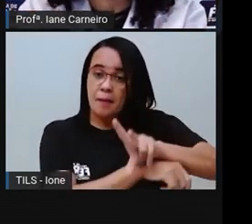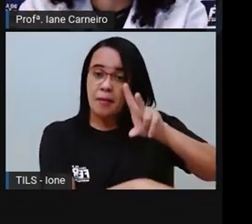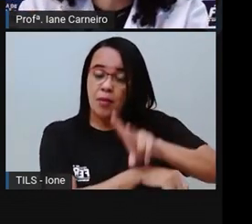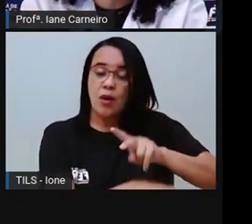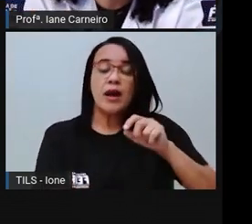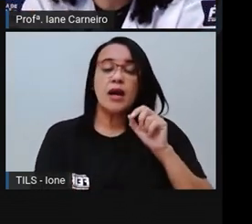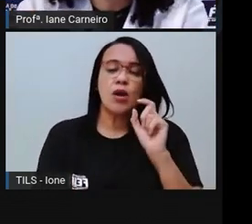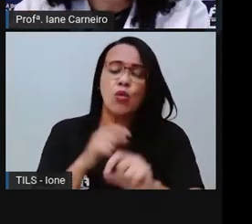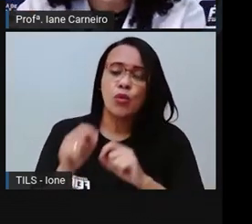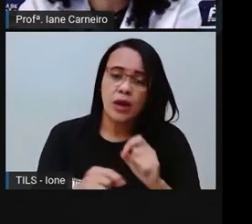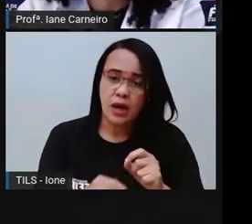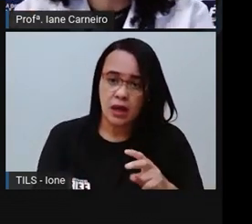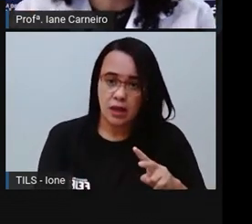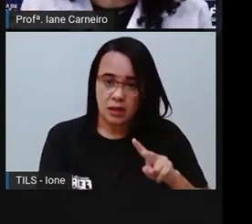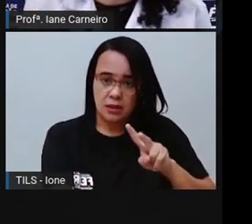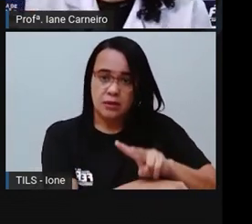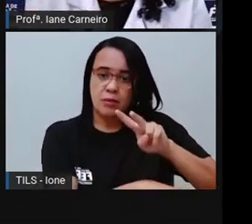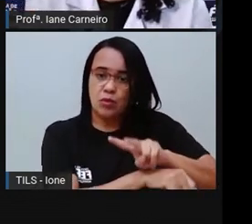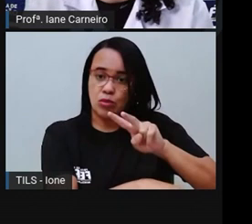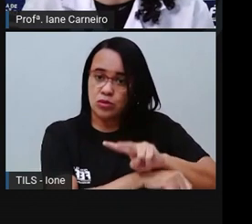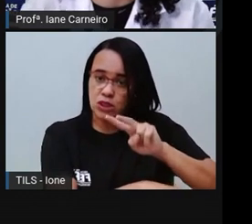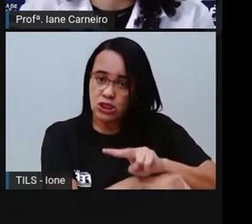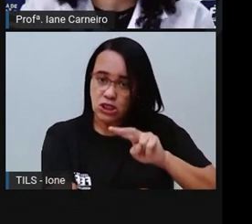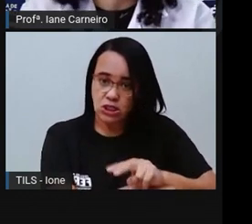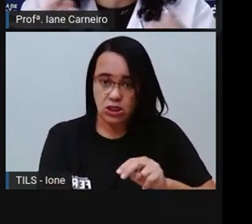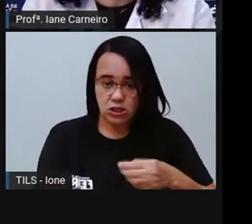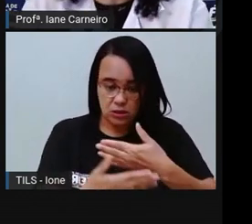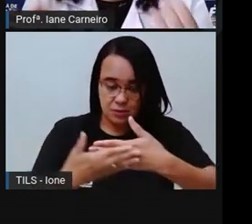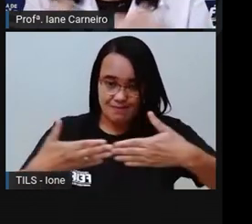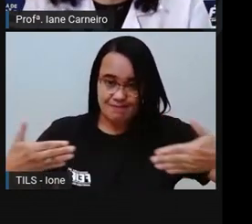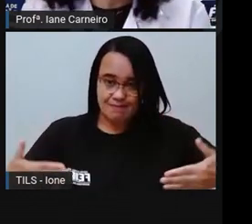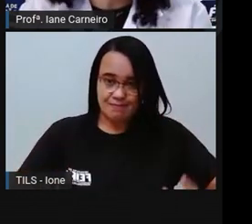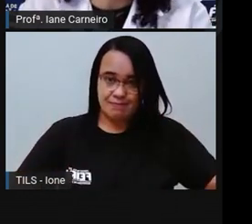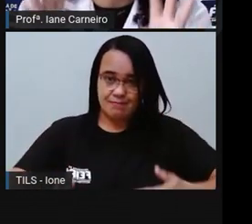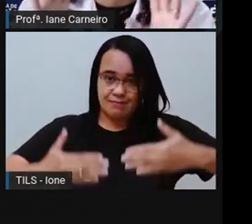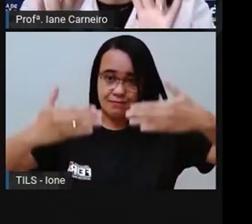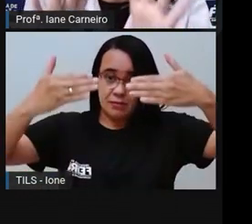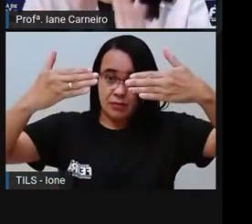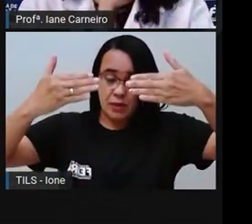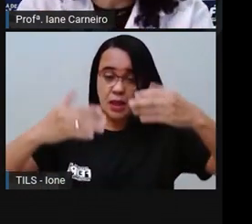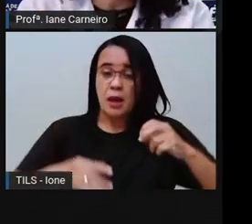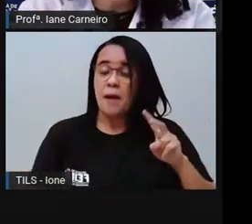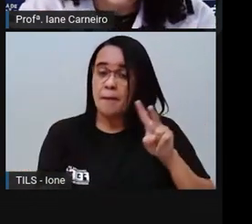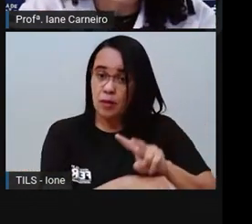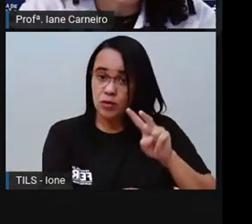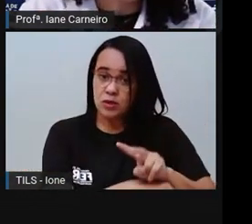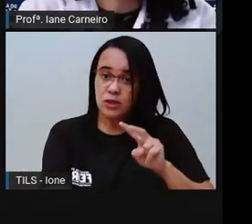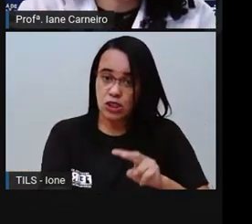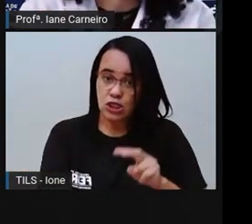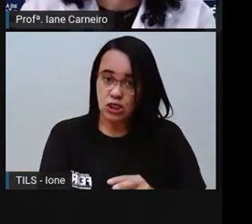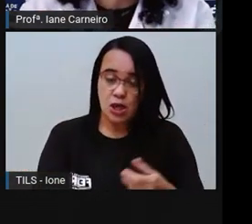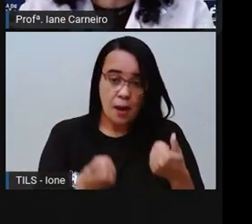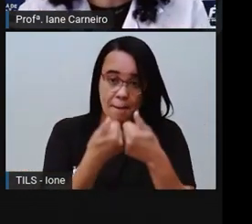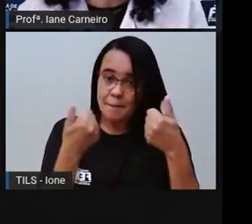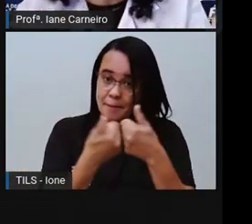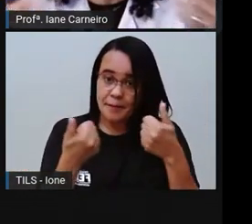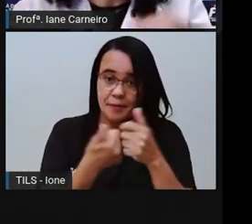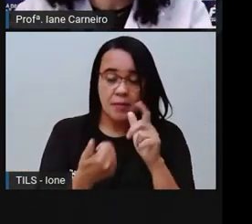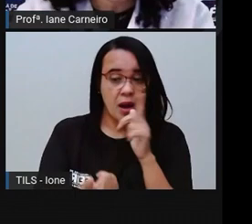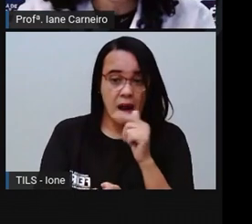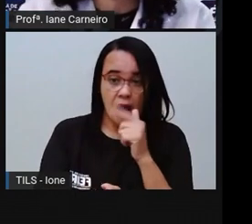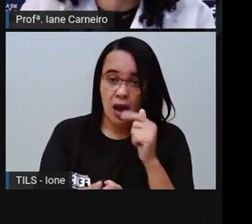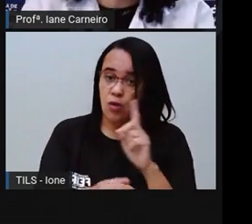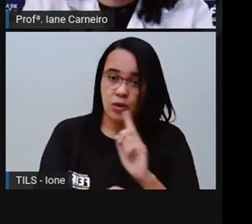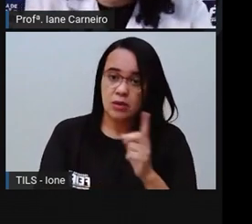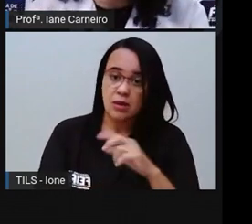perto, muito perto lá da borda da lagoa, né? Porque a nossa proteção, então a gente tem que obedecer aquela regra, né? Para não acontecer